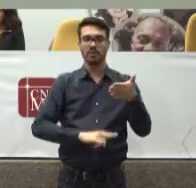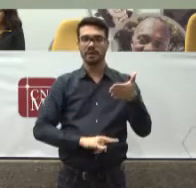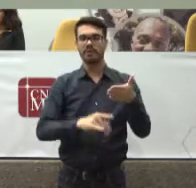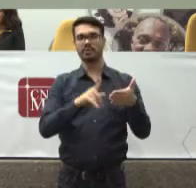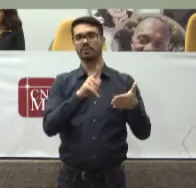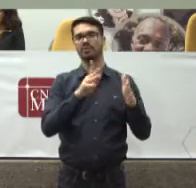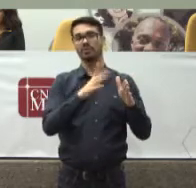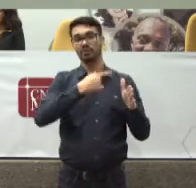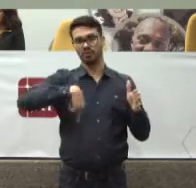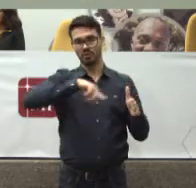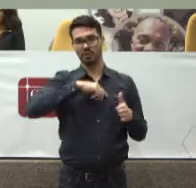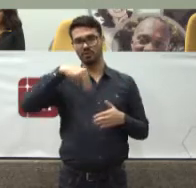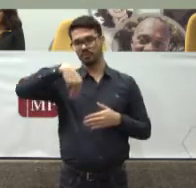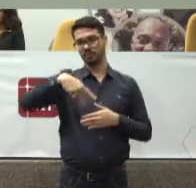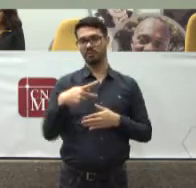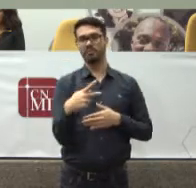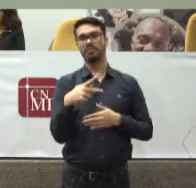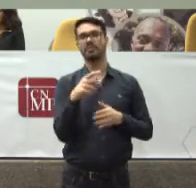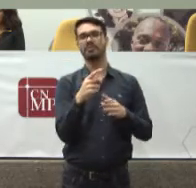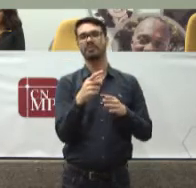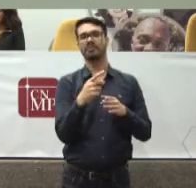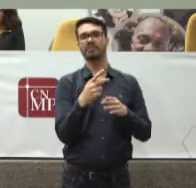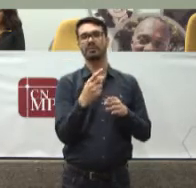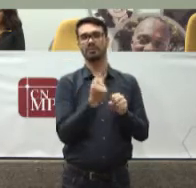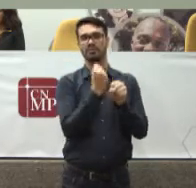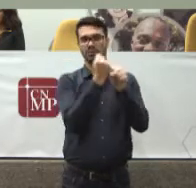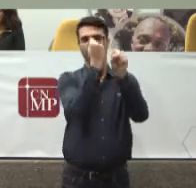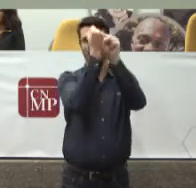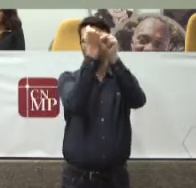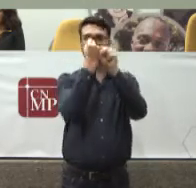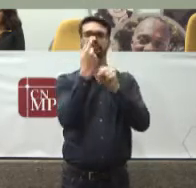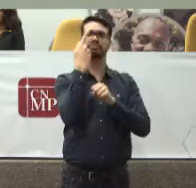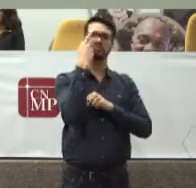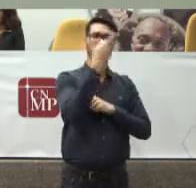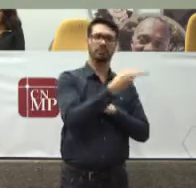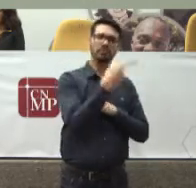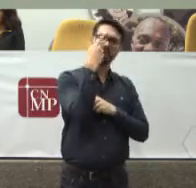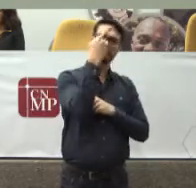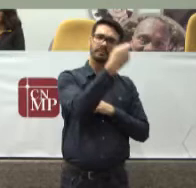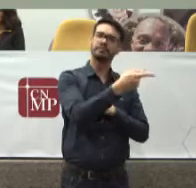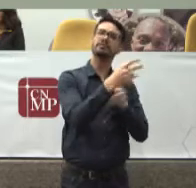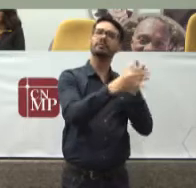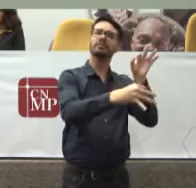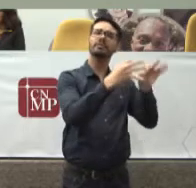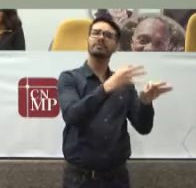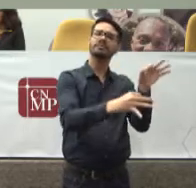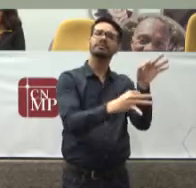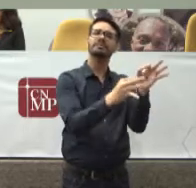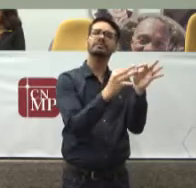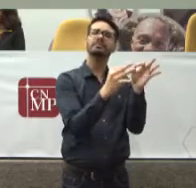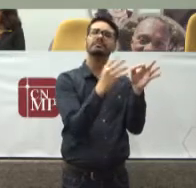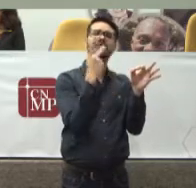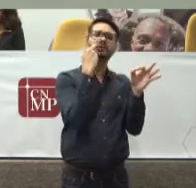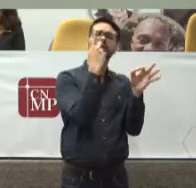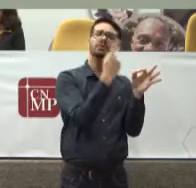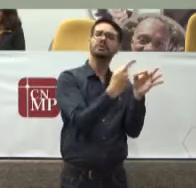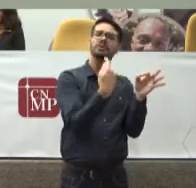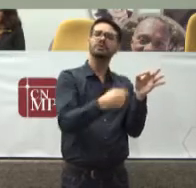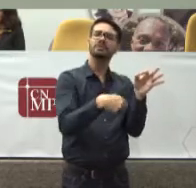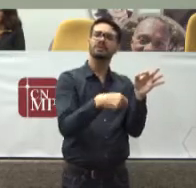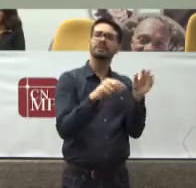Muito bem Fizemos essas visitas E diagnosticamos Que tudo o que o juiz Necessitava Para